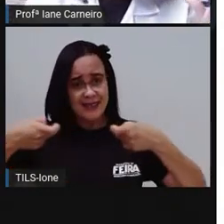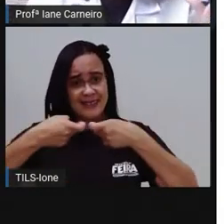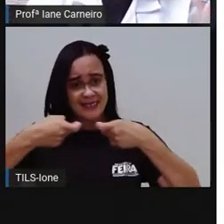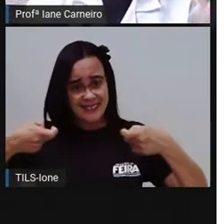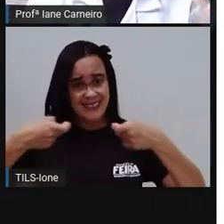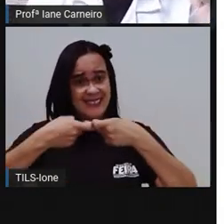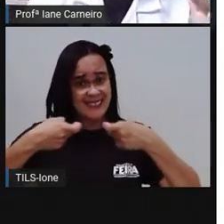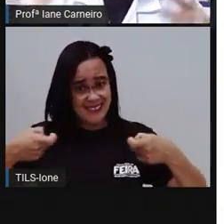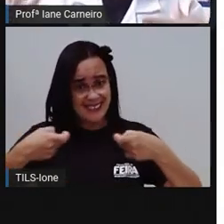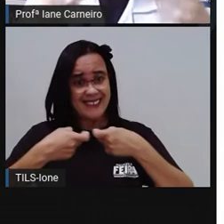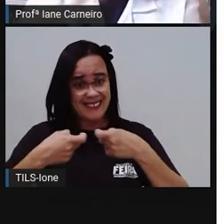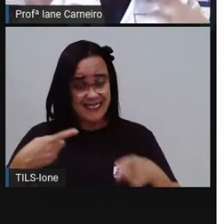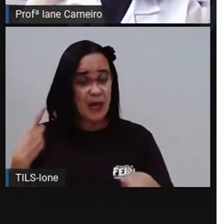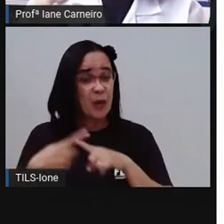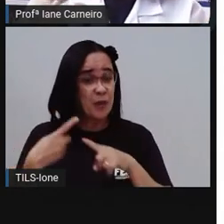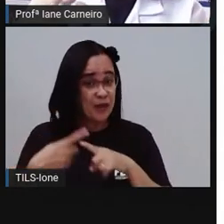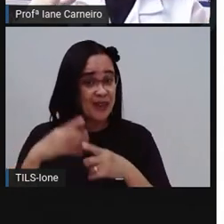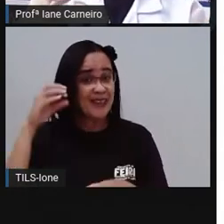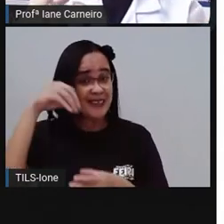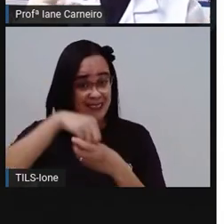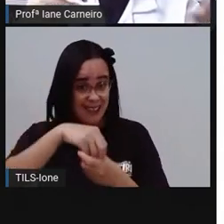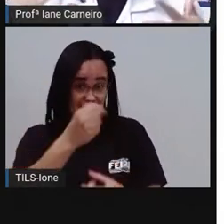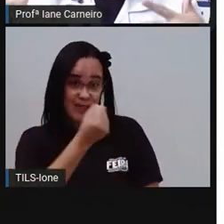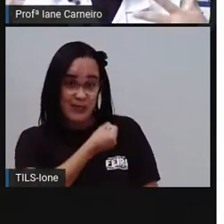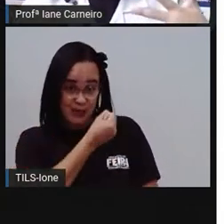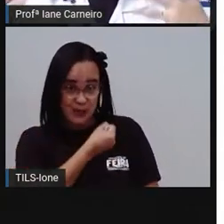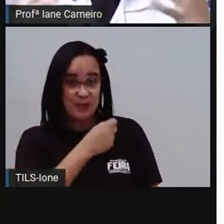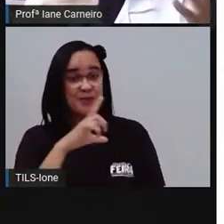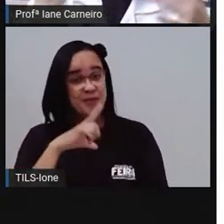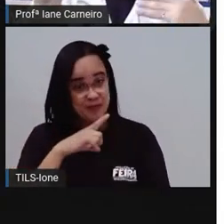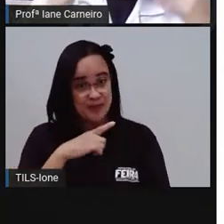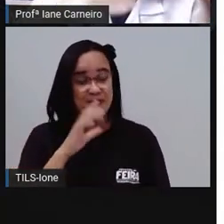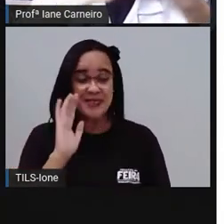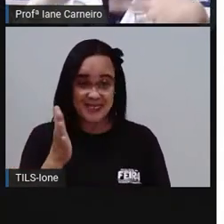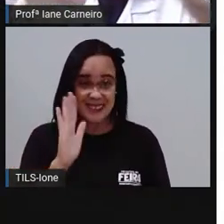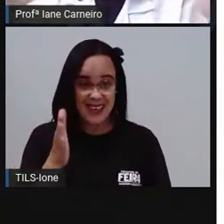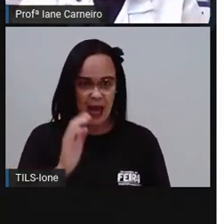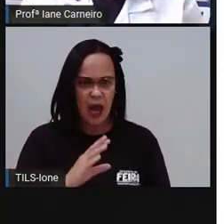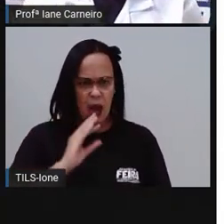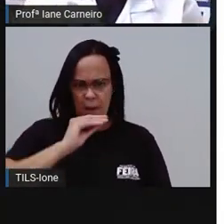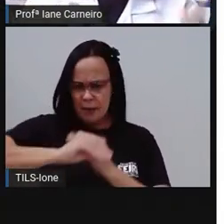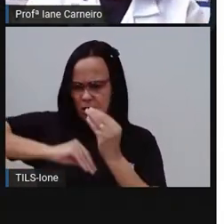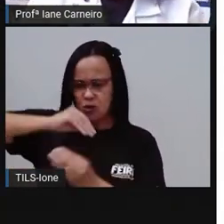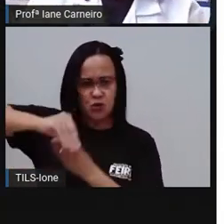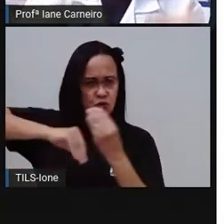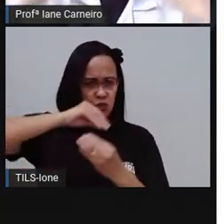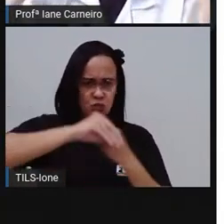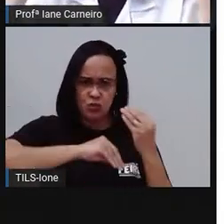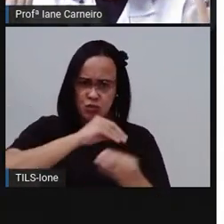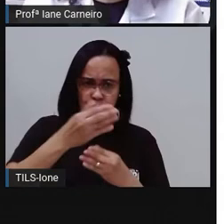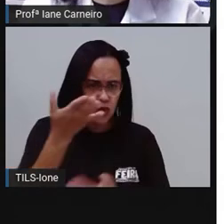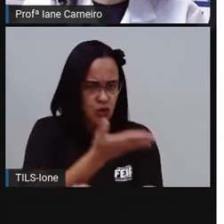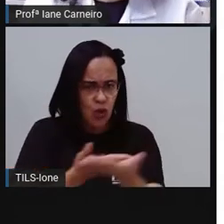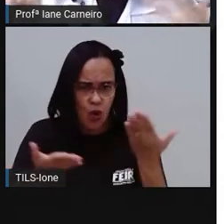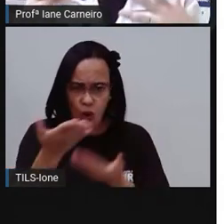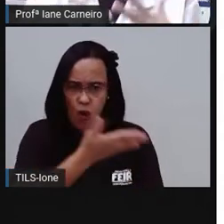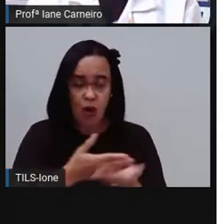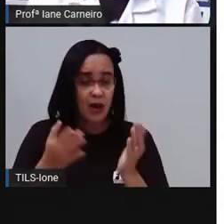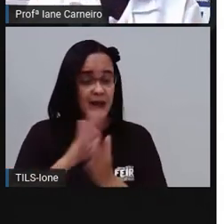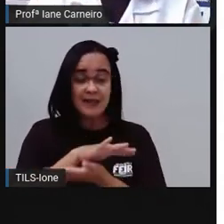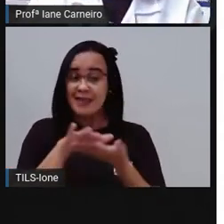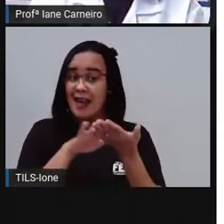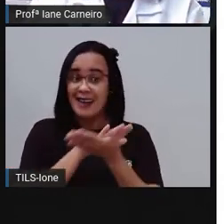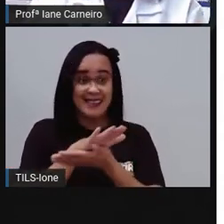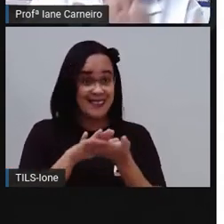numeração, Então, tem meias de diversos números. Então, não deveria, né? Estar compartilhando as meias. E, além disso,